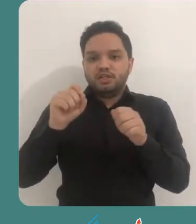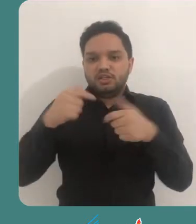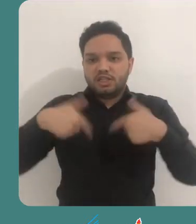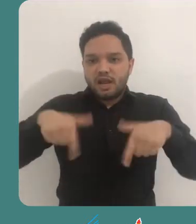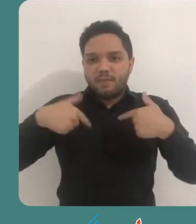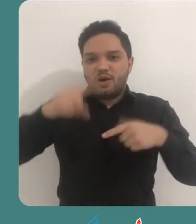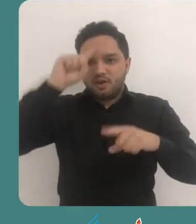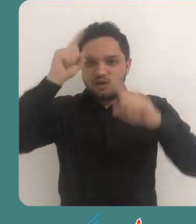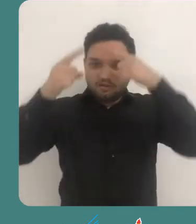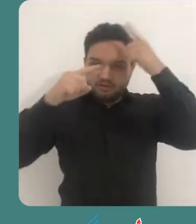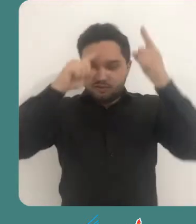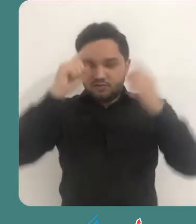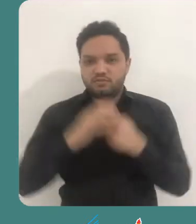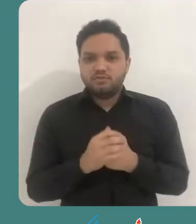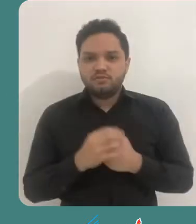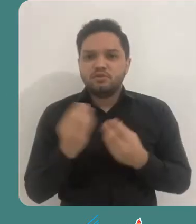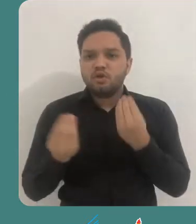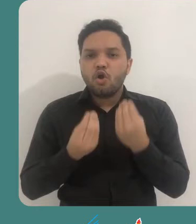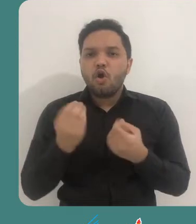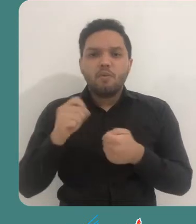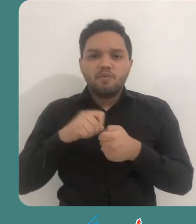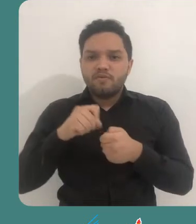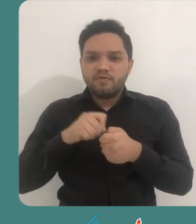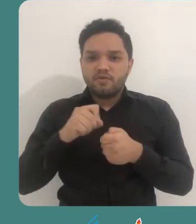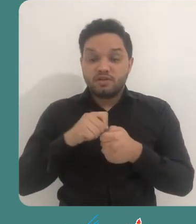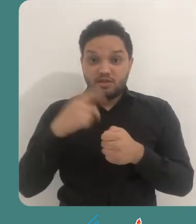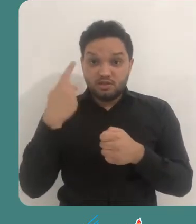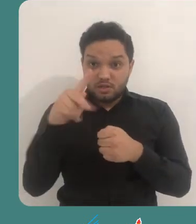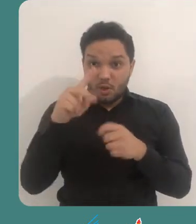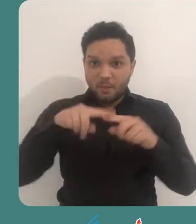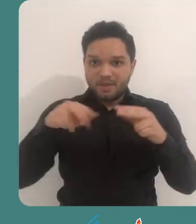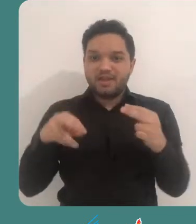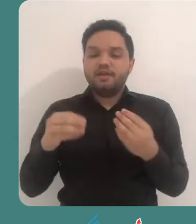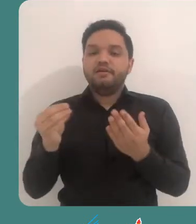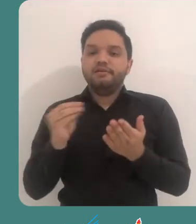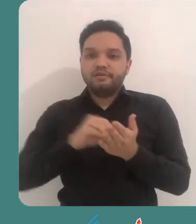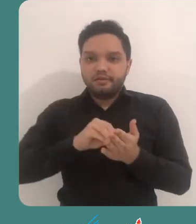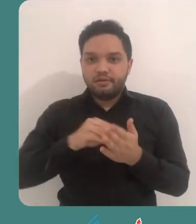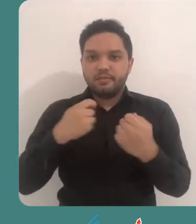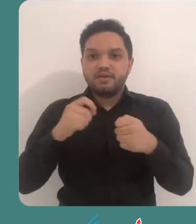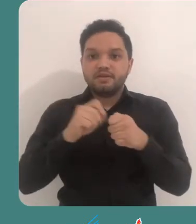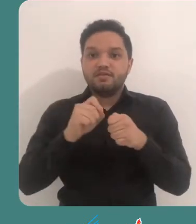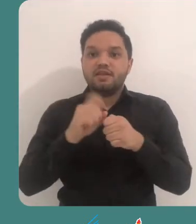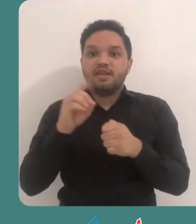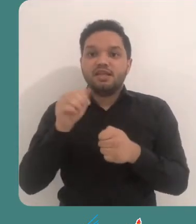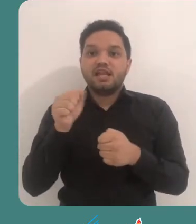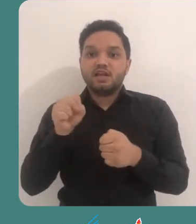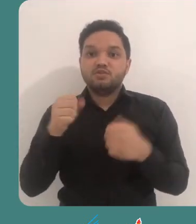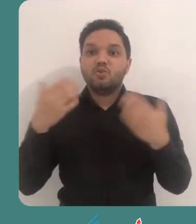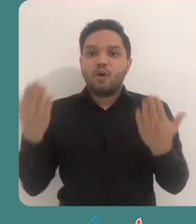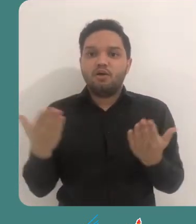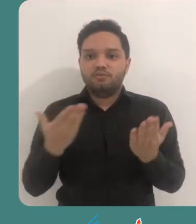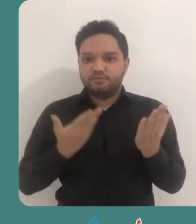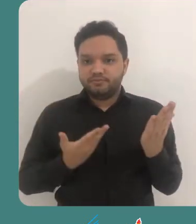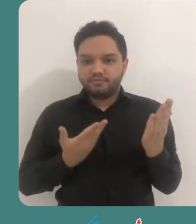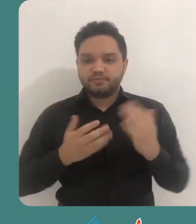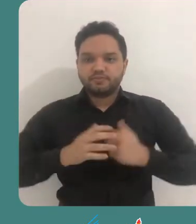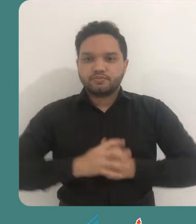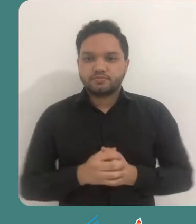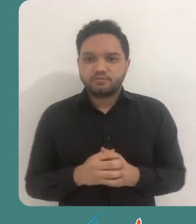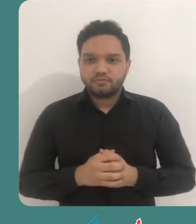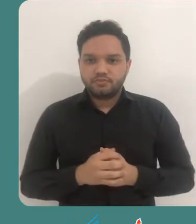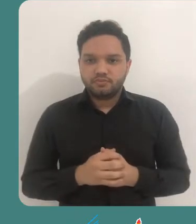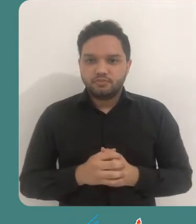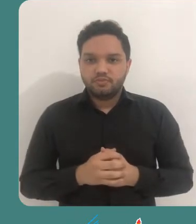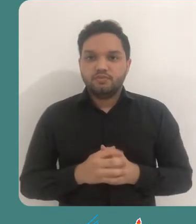trabalhos criativos. Para inserir uma licença Creative Commons em seus materiais, você precisa ter os seguintes dados.